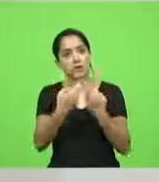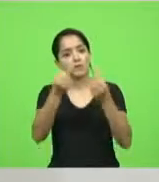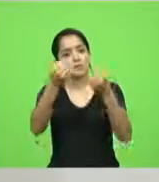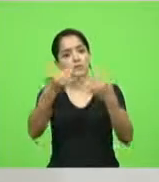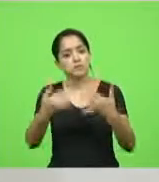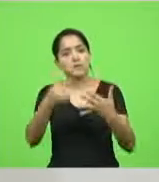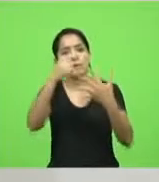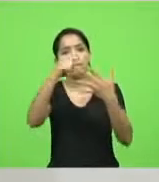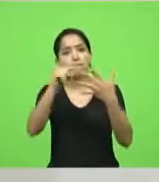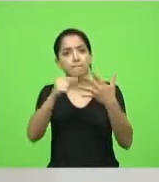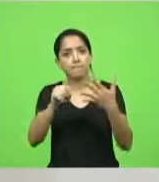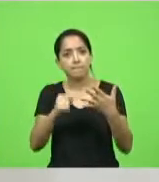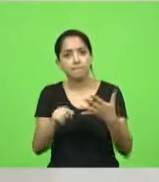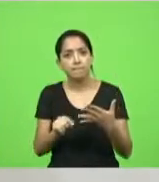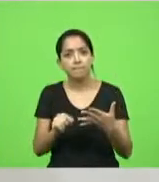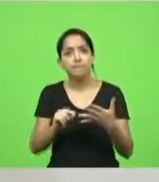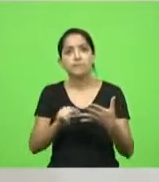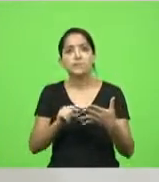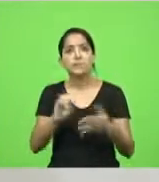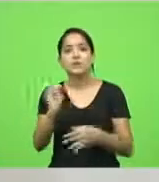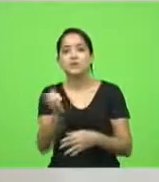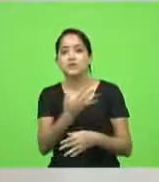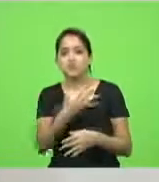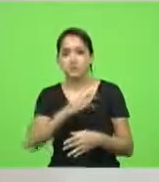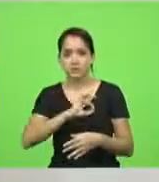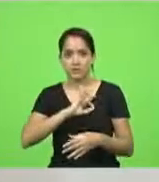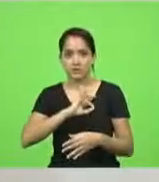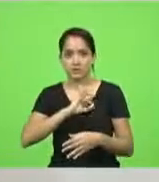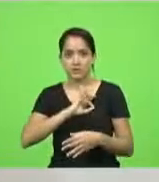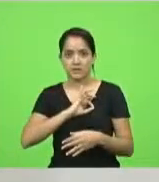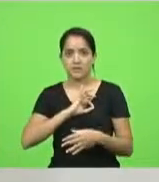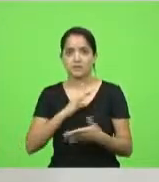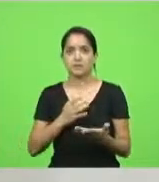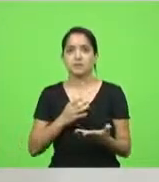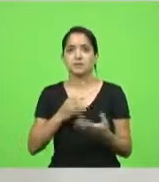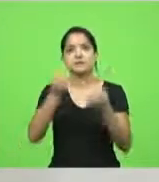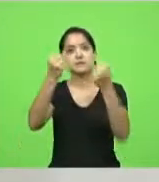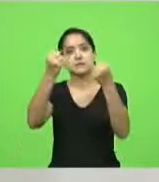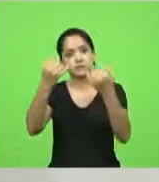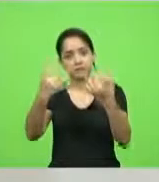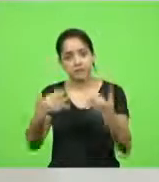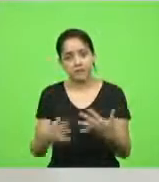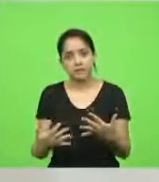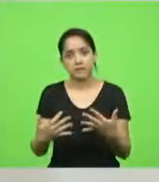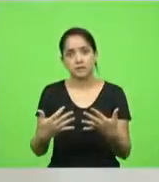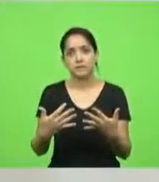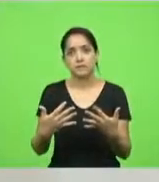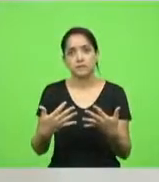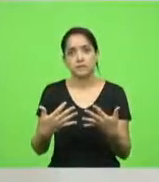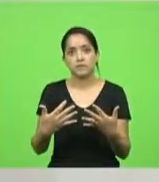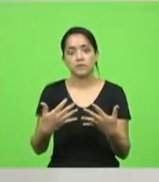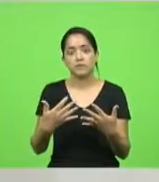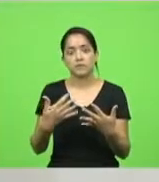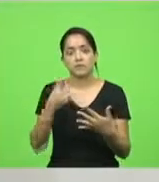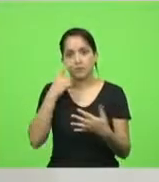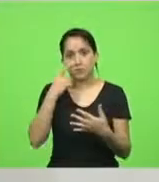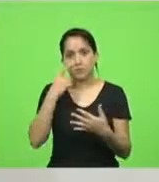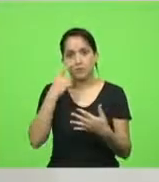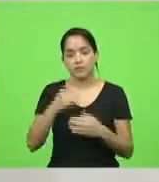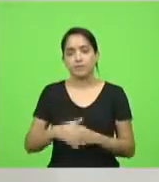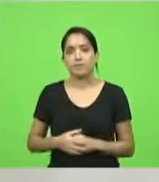distribuição dos novos policiais. Explique, comando. Eu quero estar no outro lado da mesa.